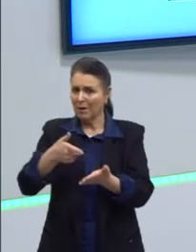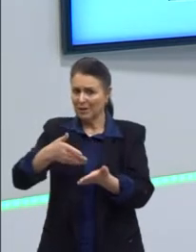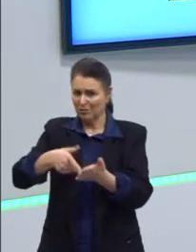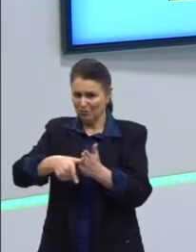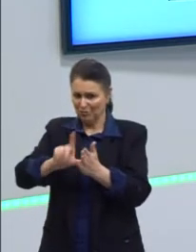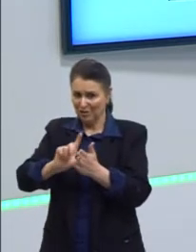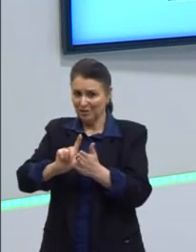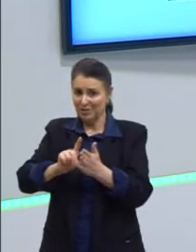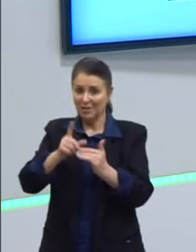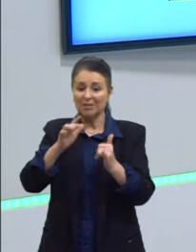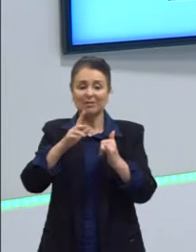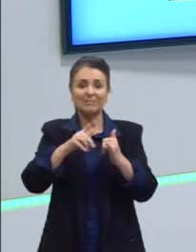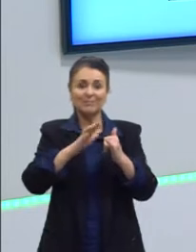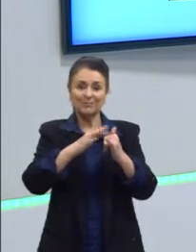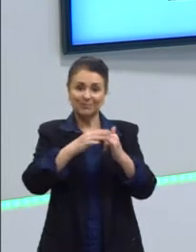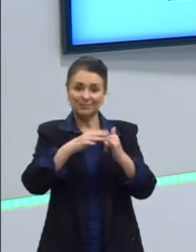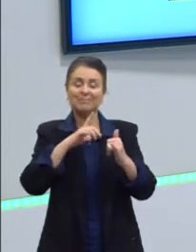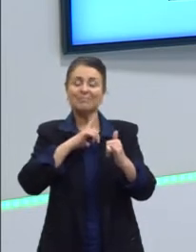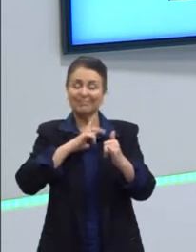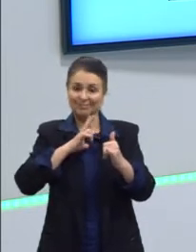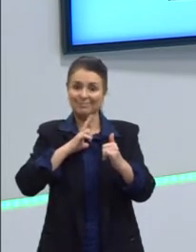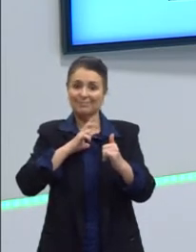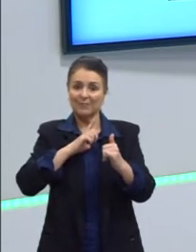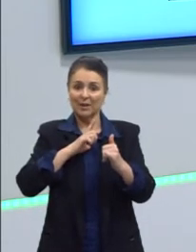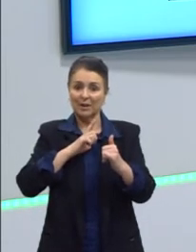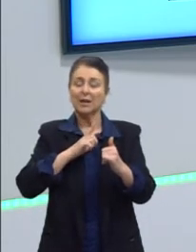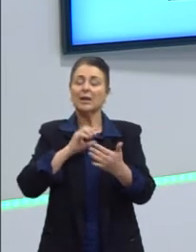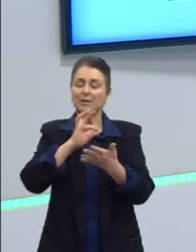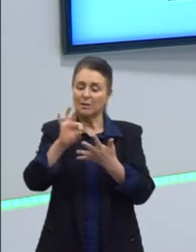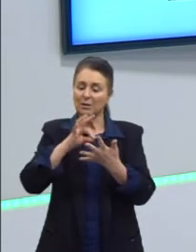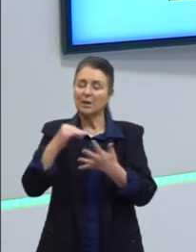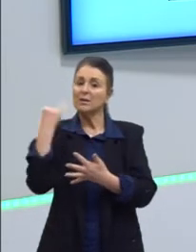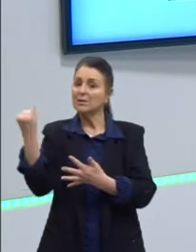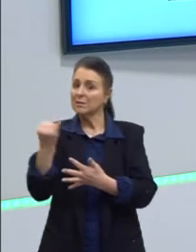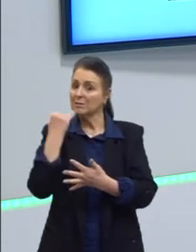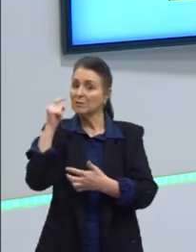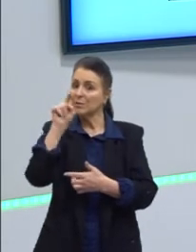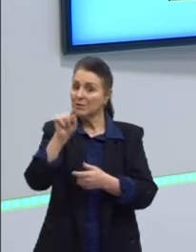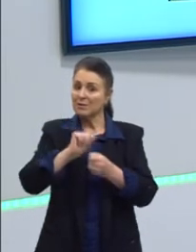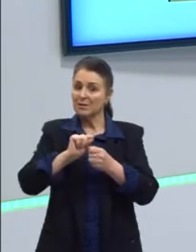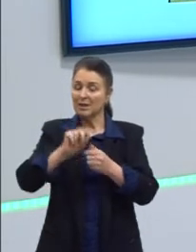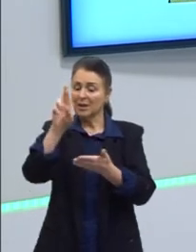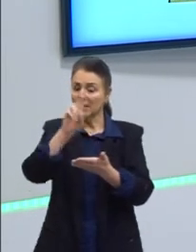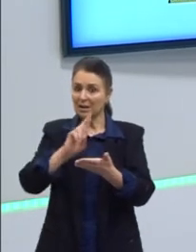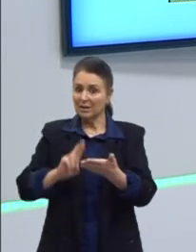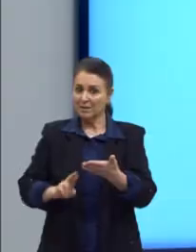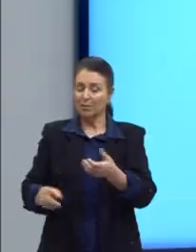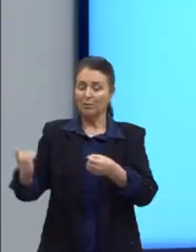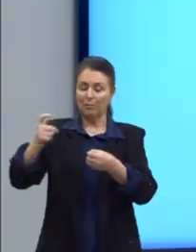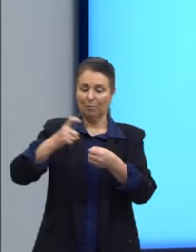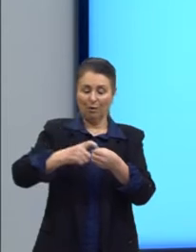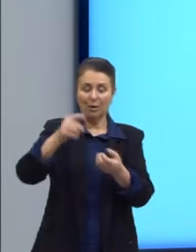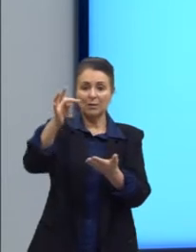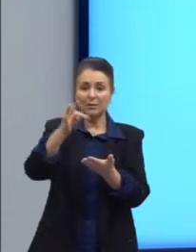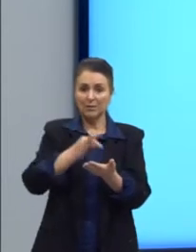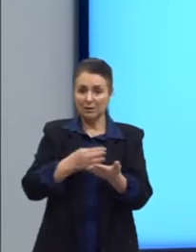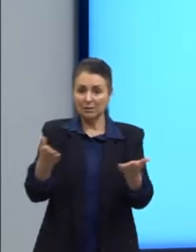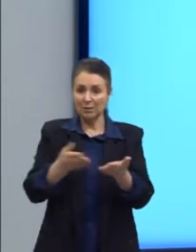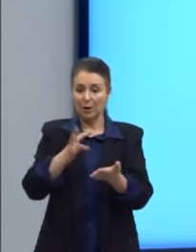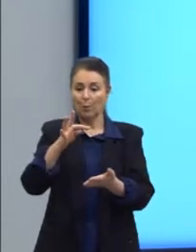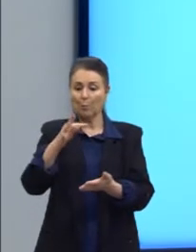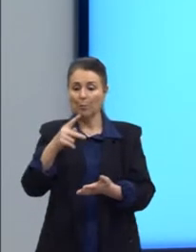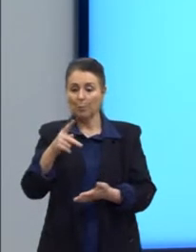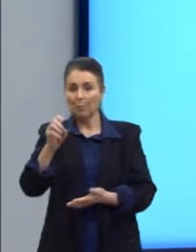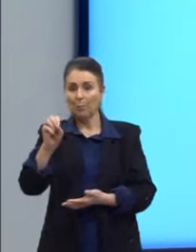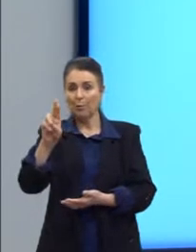não fica de fora desses detalhes importantes para construir a tua redação nota mil. E voltamos para o texto, olhando para esse portanto